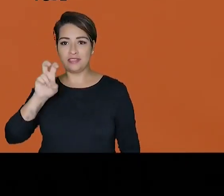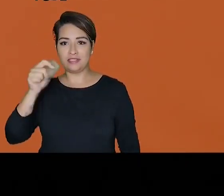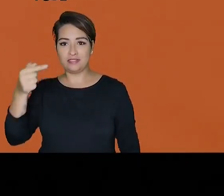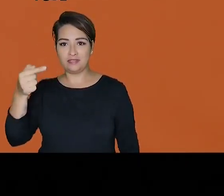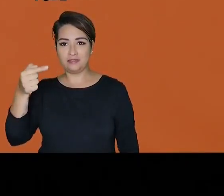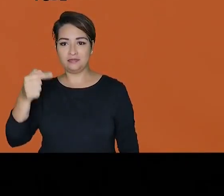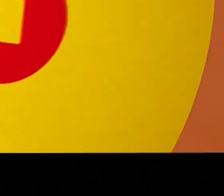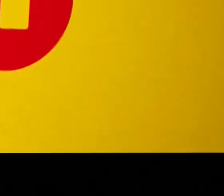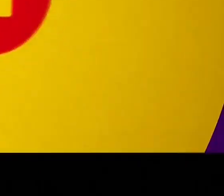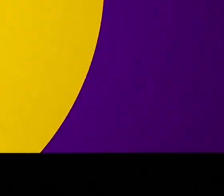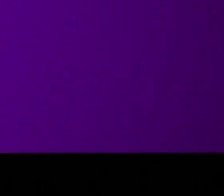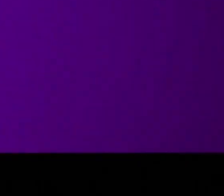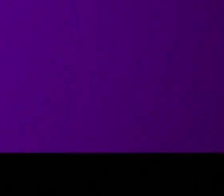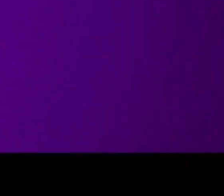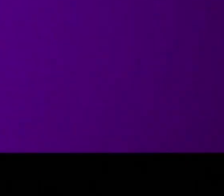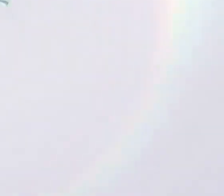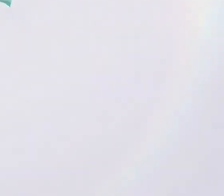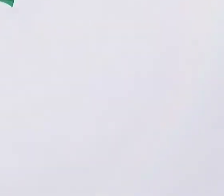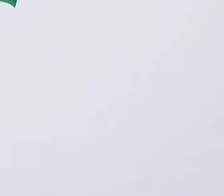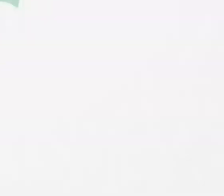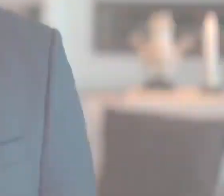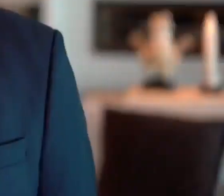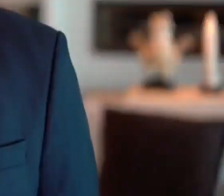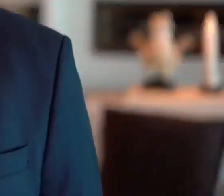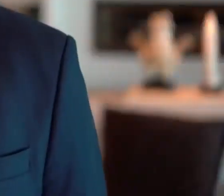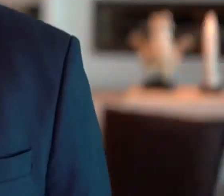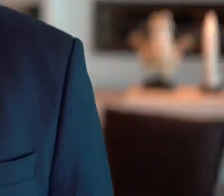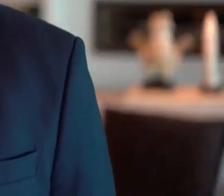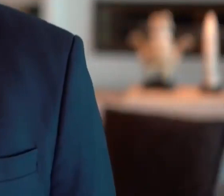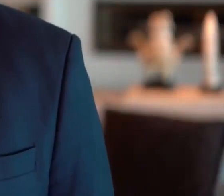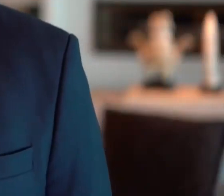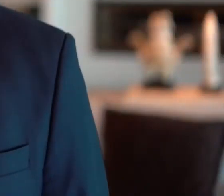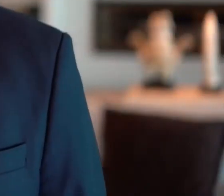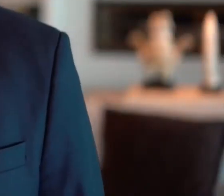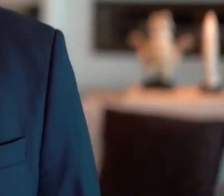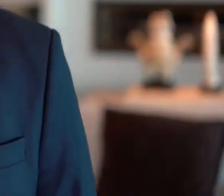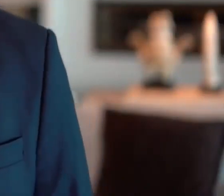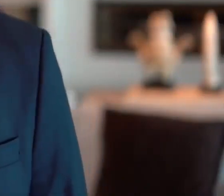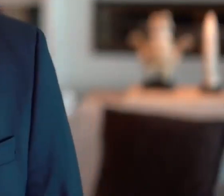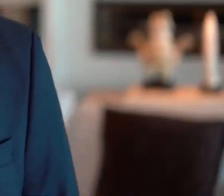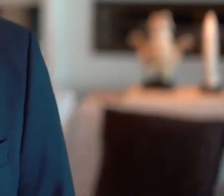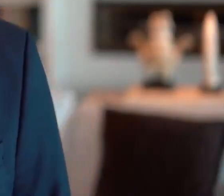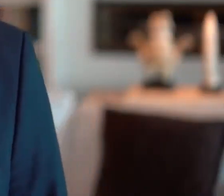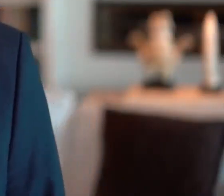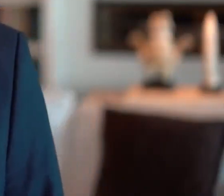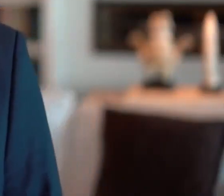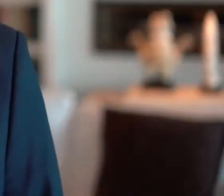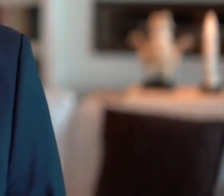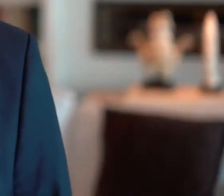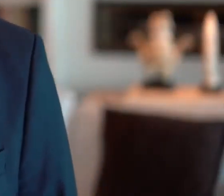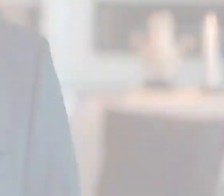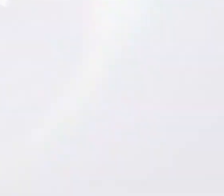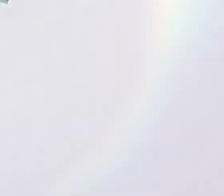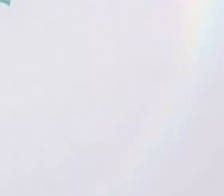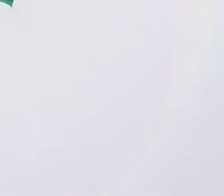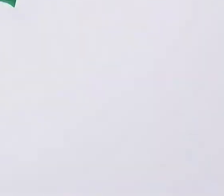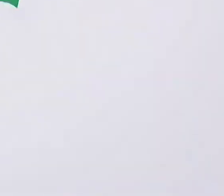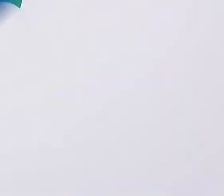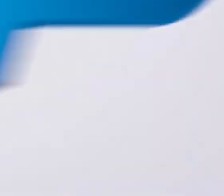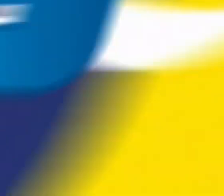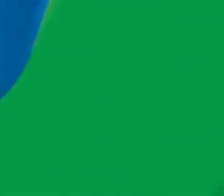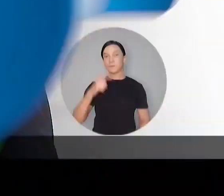50, 5, 7. Pessoal. Eu sou César Maia, eu peço o seu voto, os deputados do PSDB.